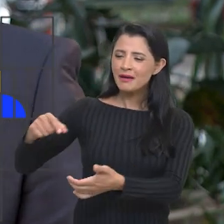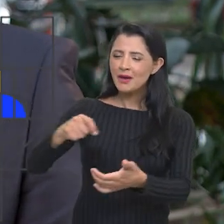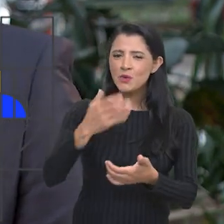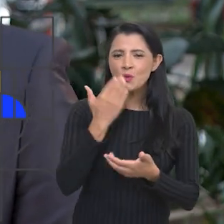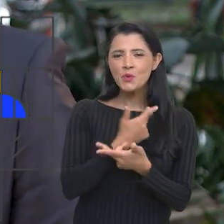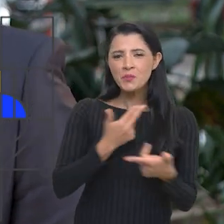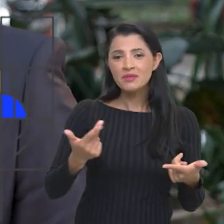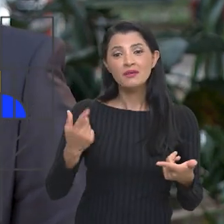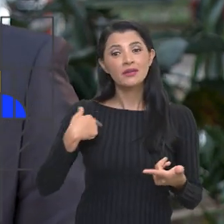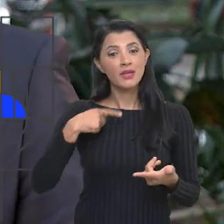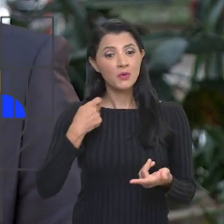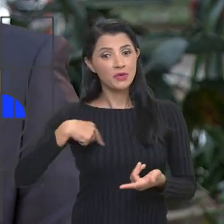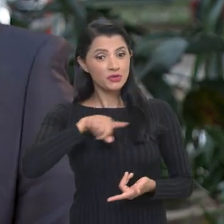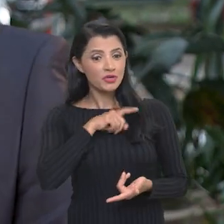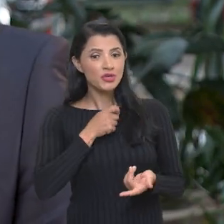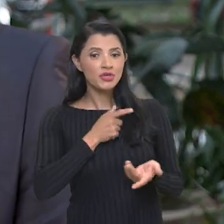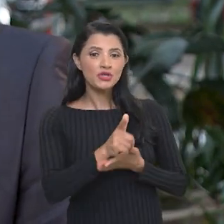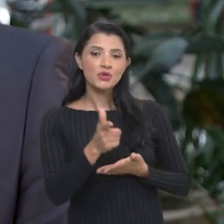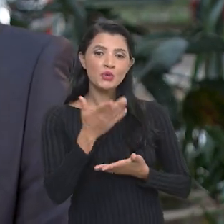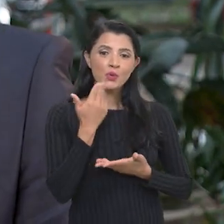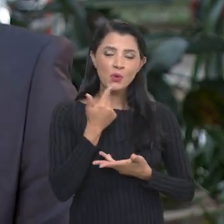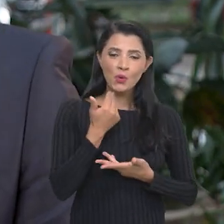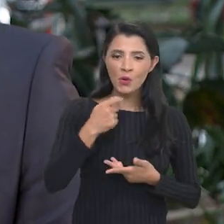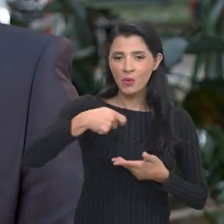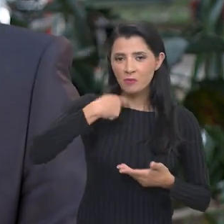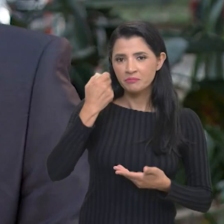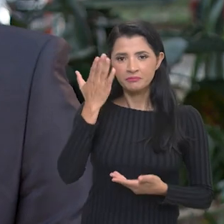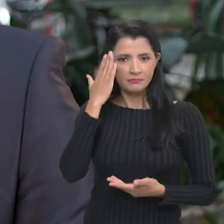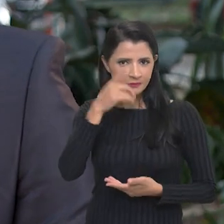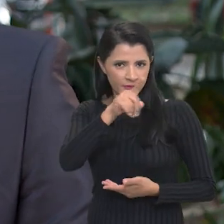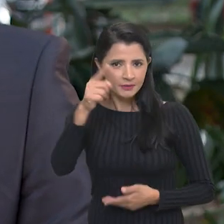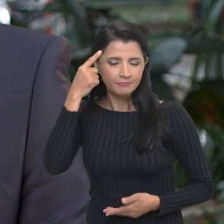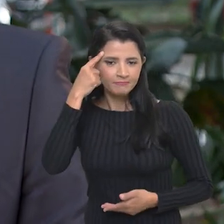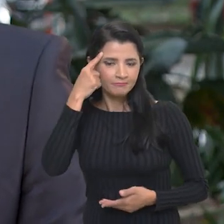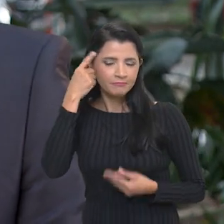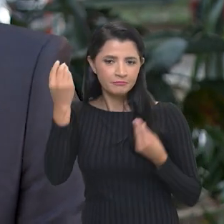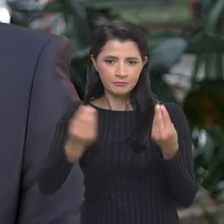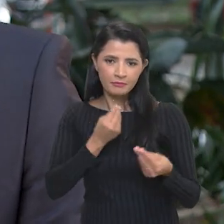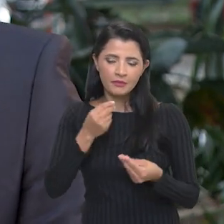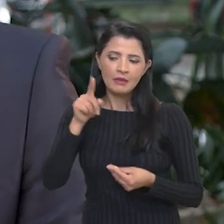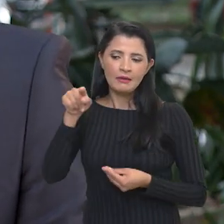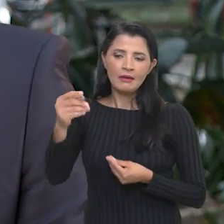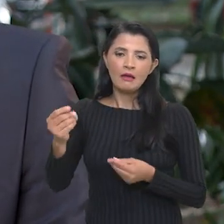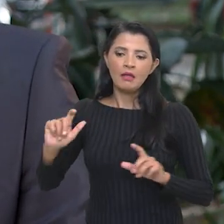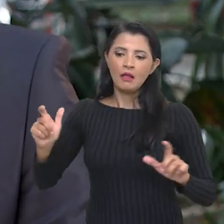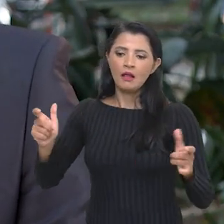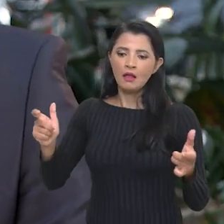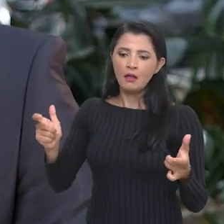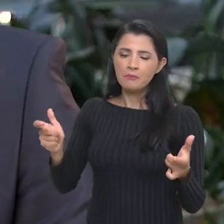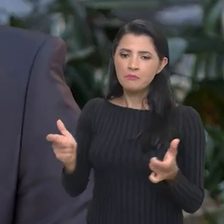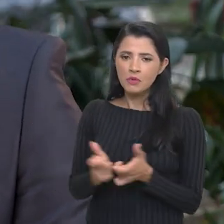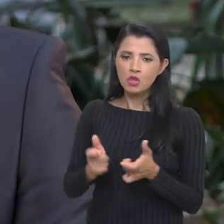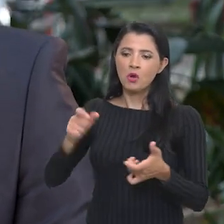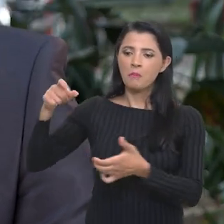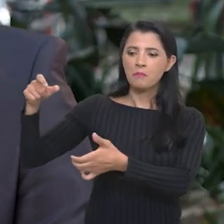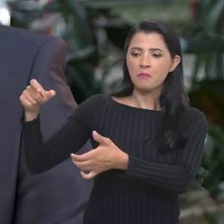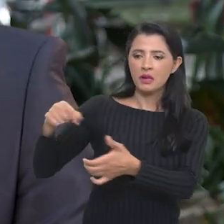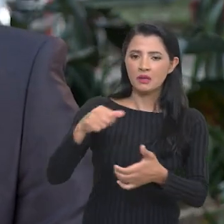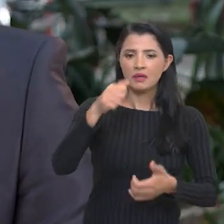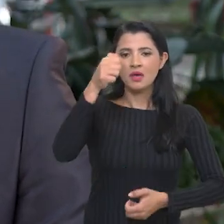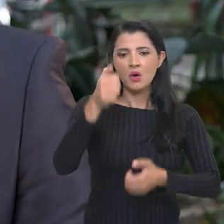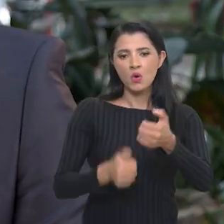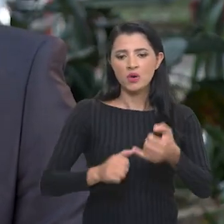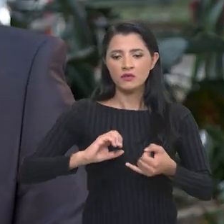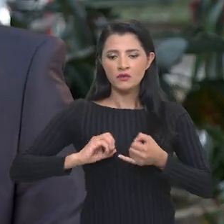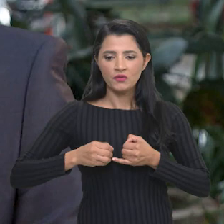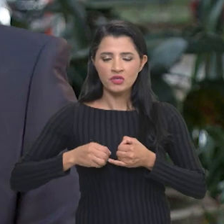lavoura plantada com comida, que é o que vai para a nossa mesa. Para os nossos telespectadores terem uma ideia, é a menor lavoura plantada